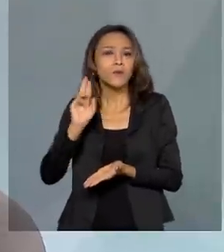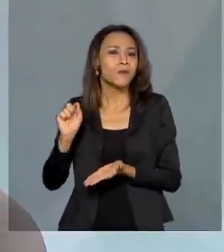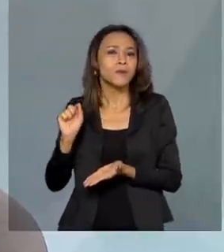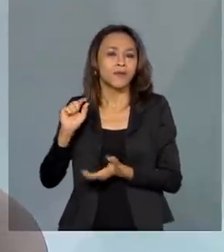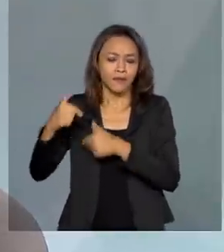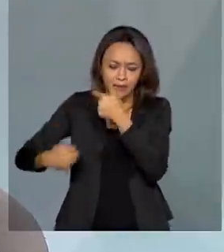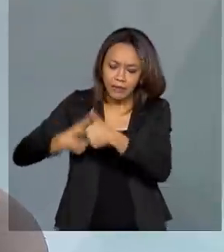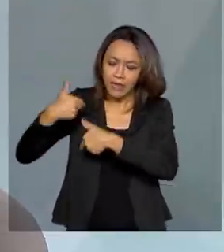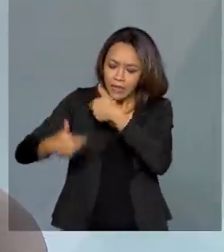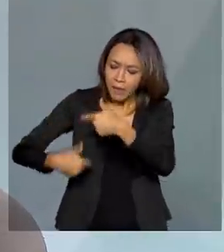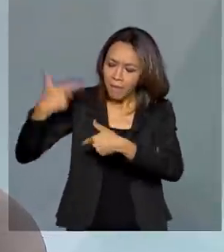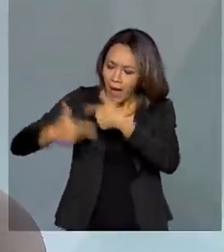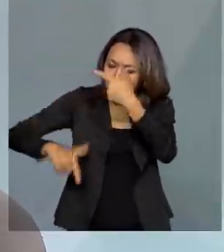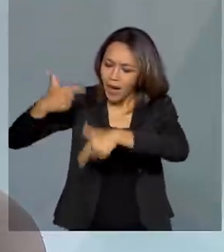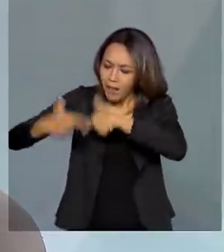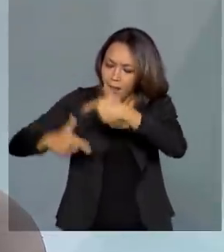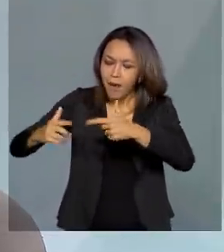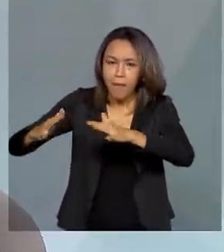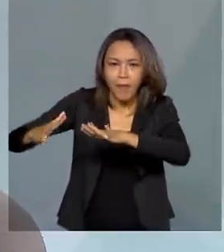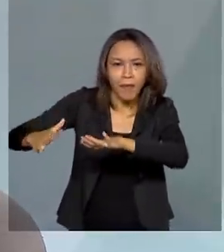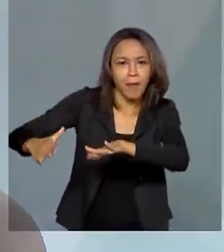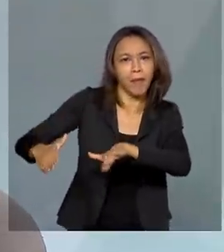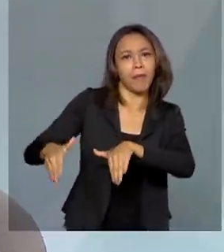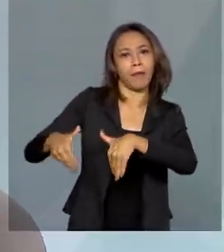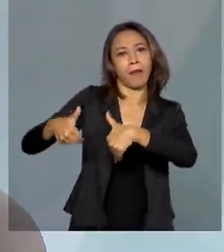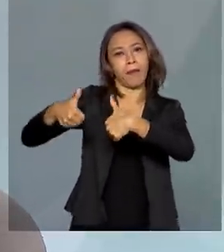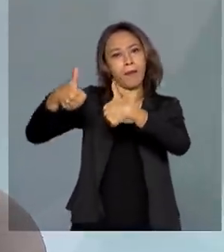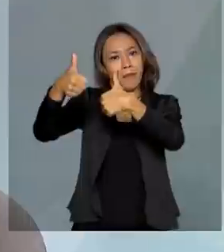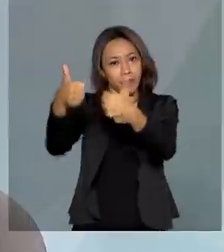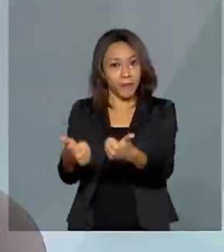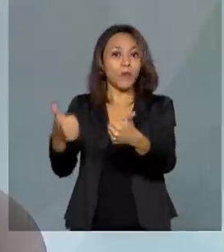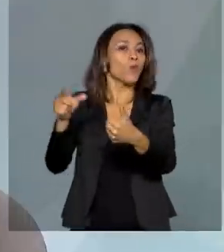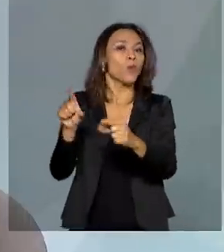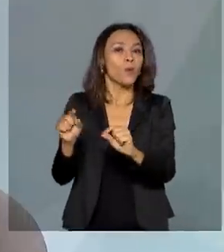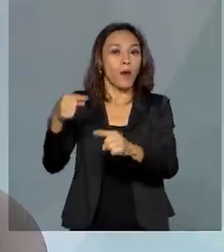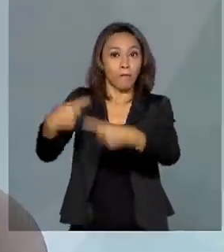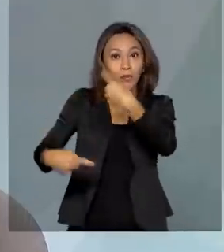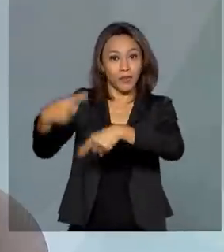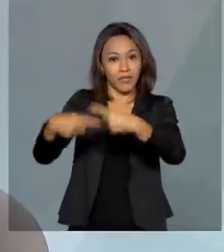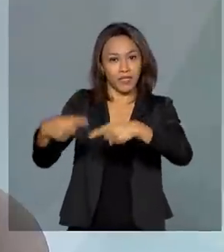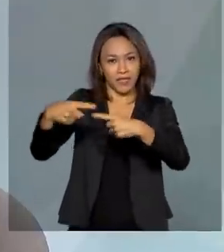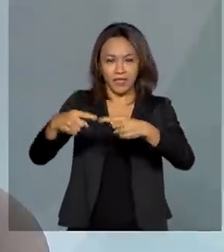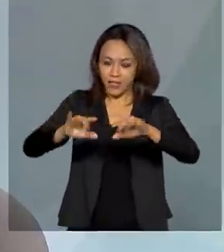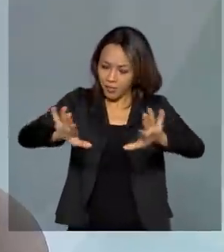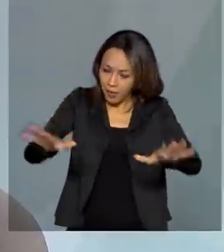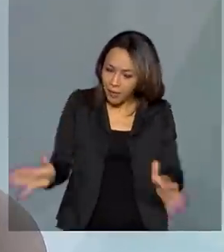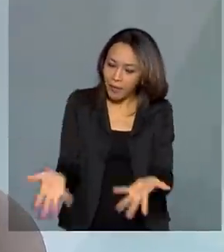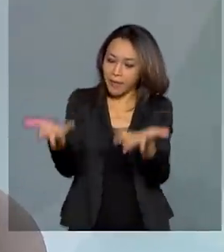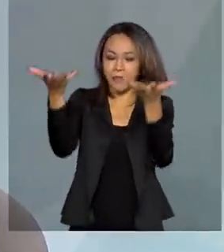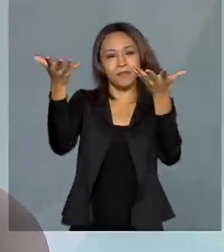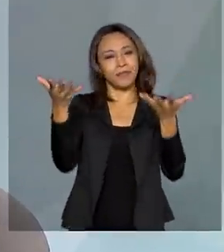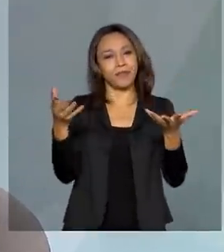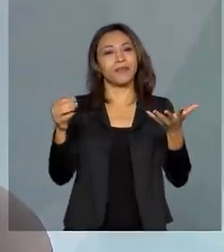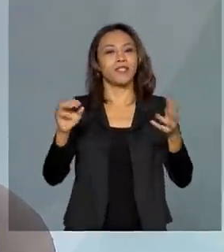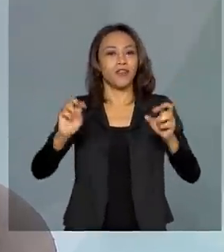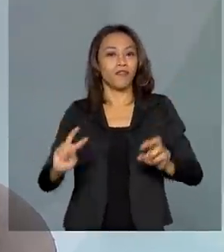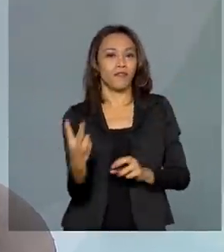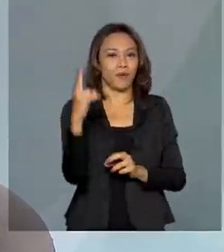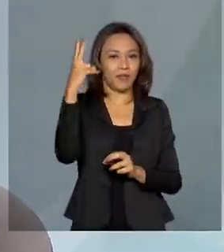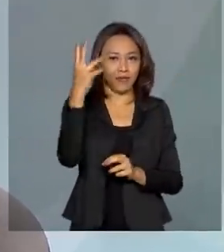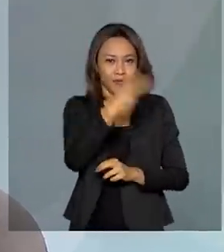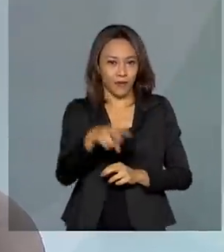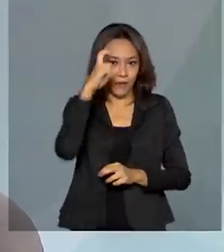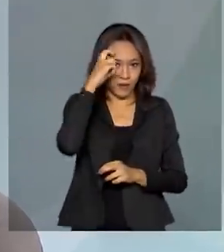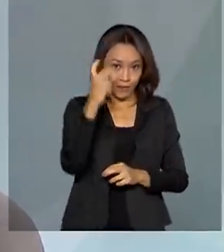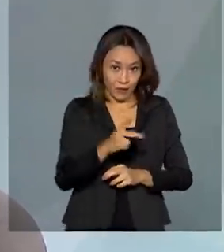cada dia mais no aperfeiçoamento da política de promoção e preservação do patrimônio cultural brasileiro. Então, assim, é